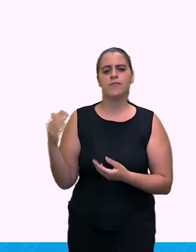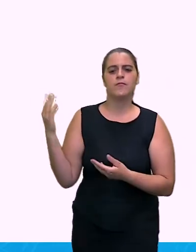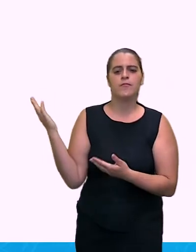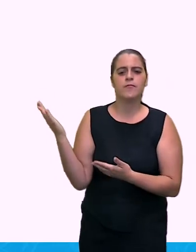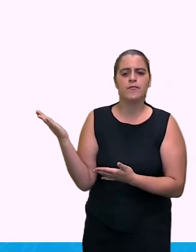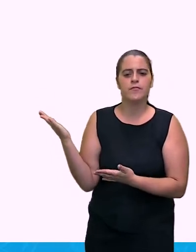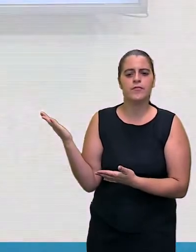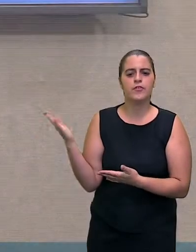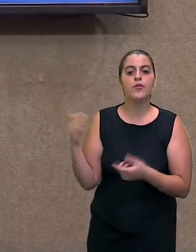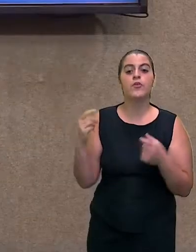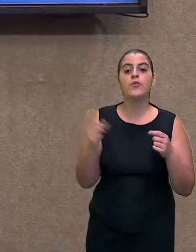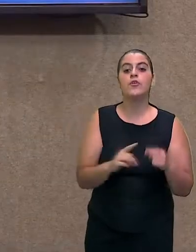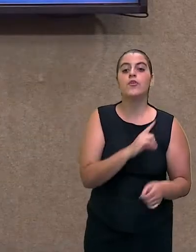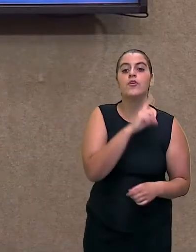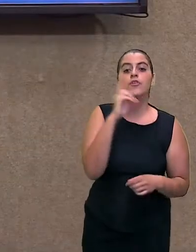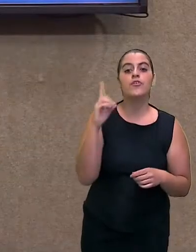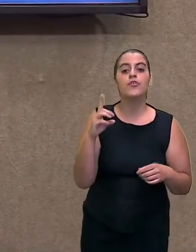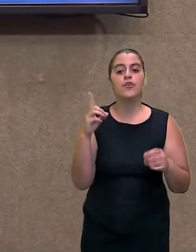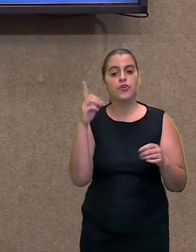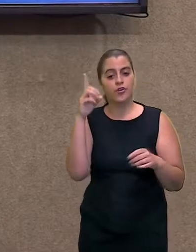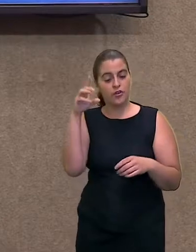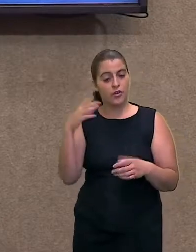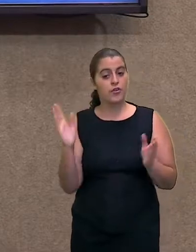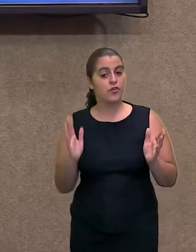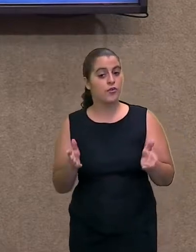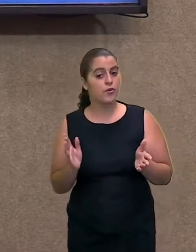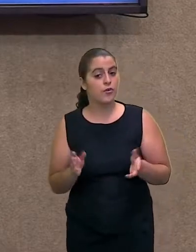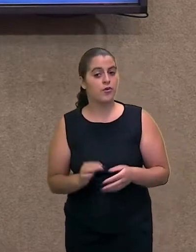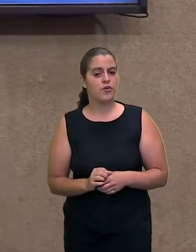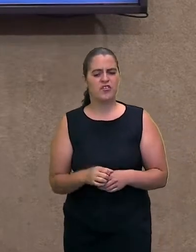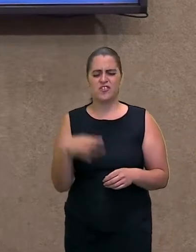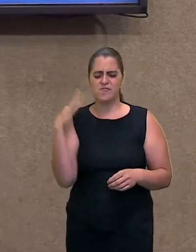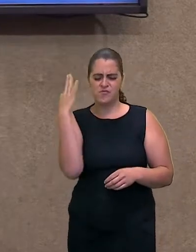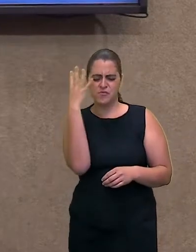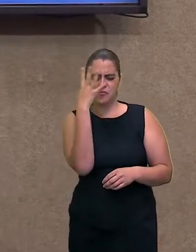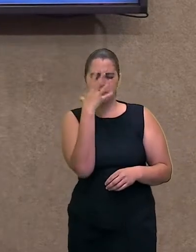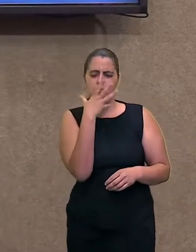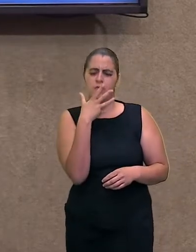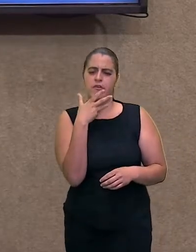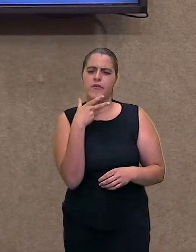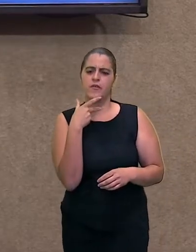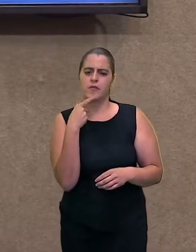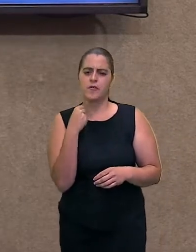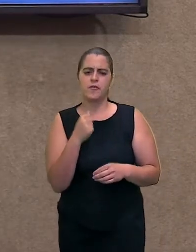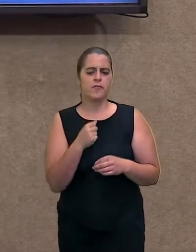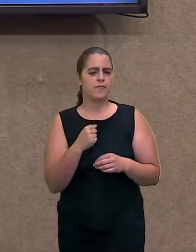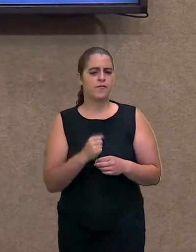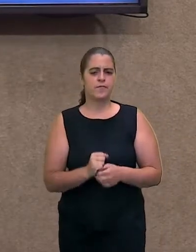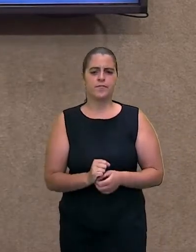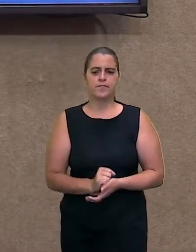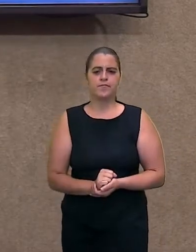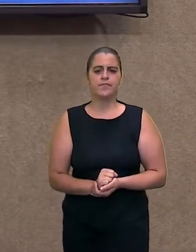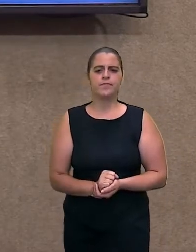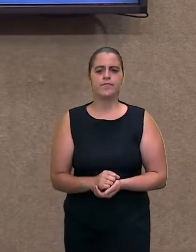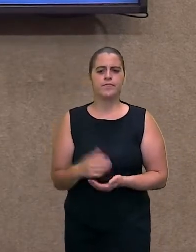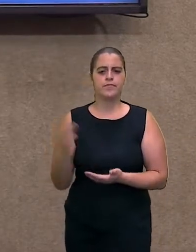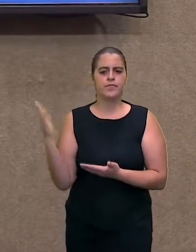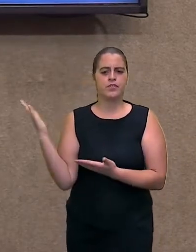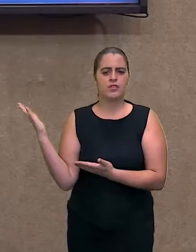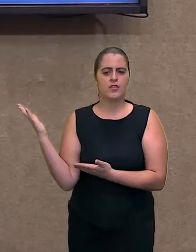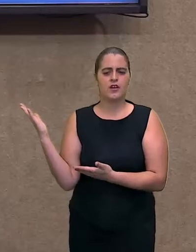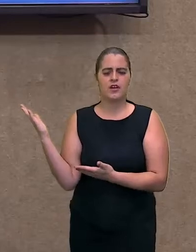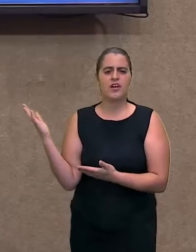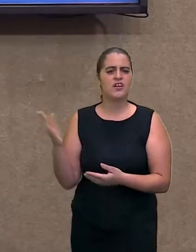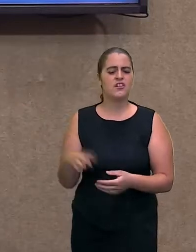Nos dias de hoje, ainda é uma imensidão de beleza. Belezas